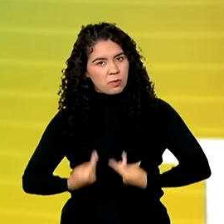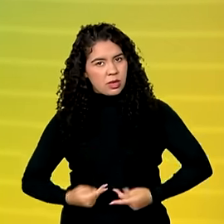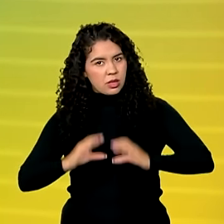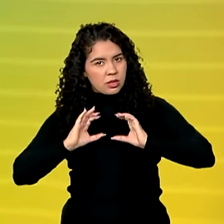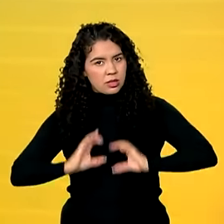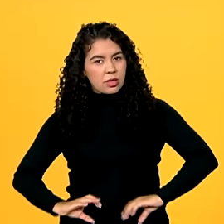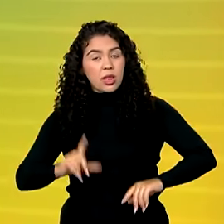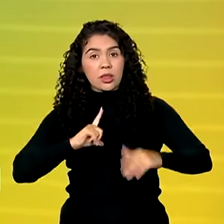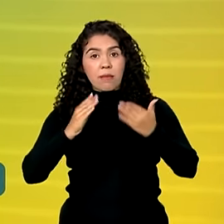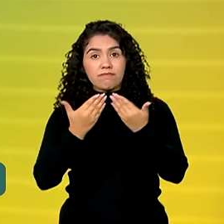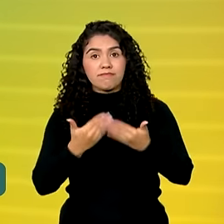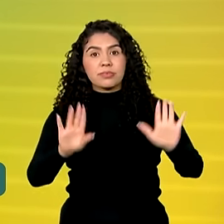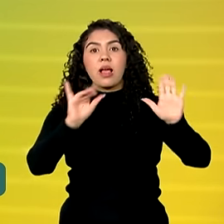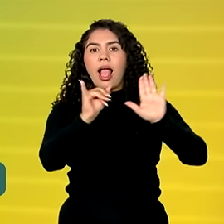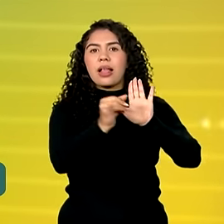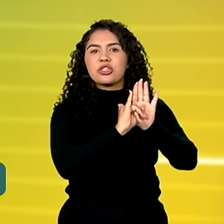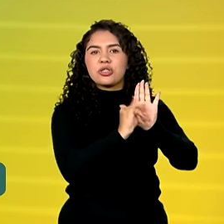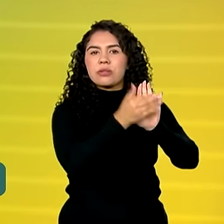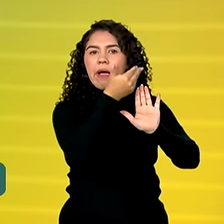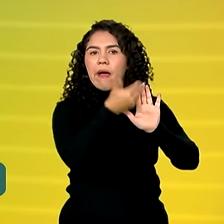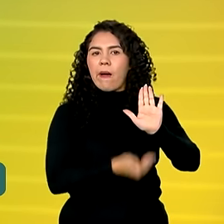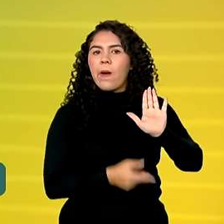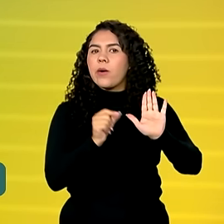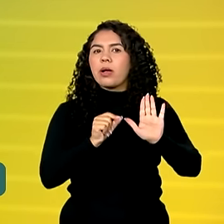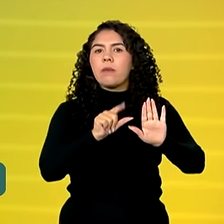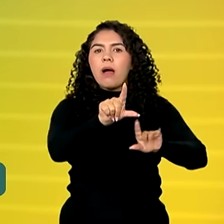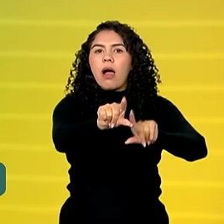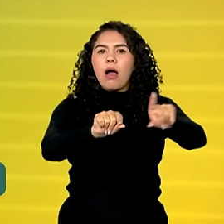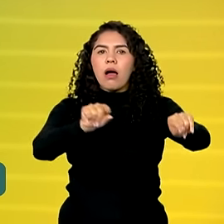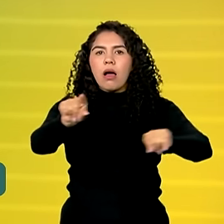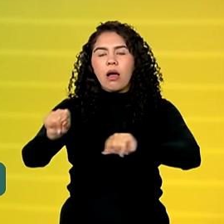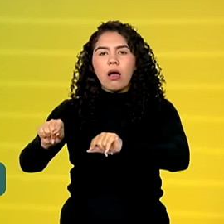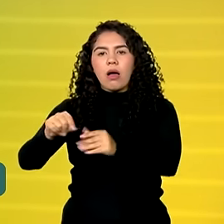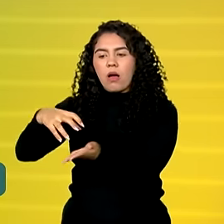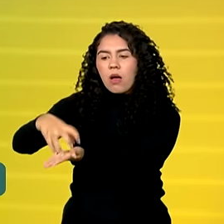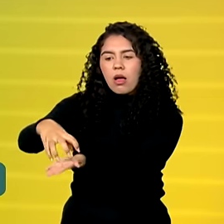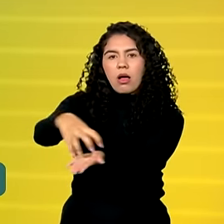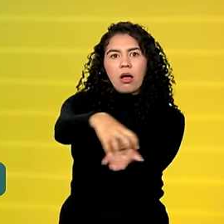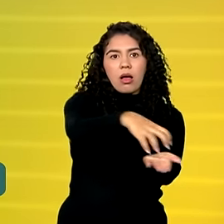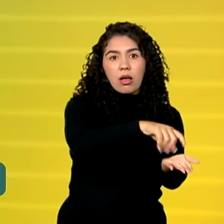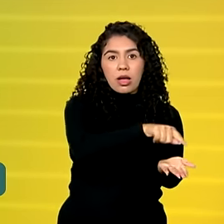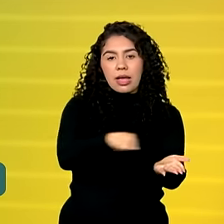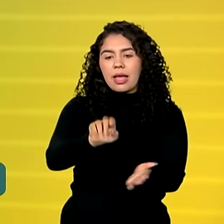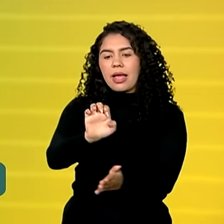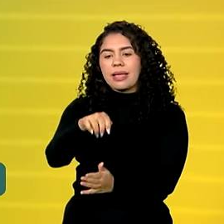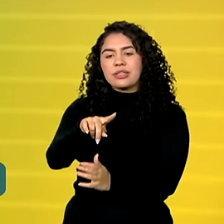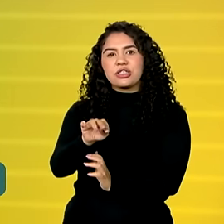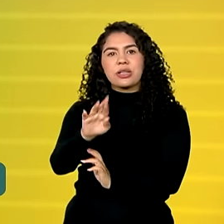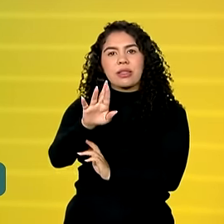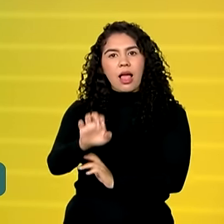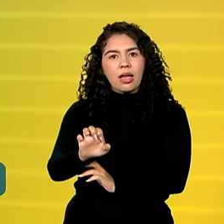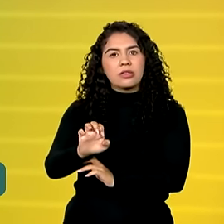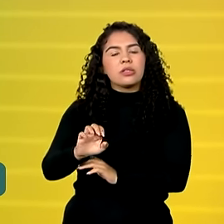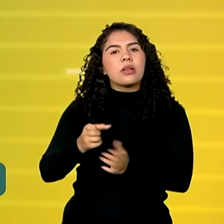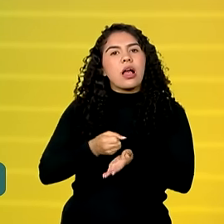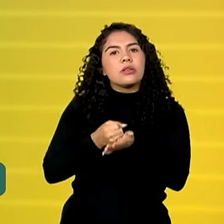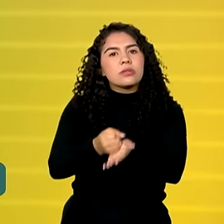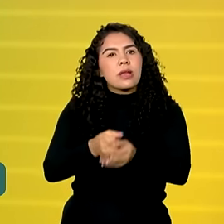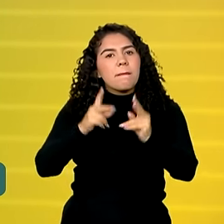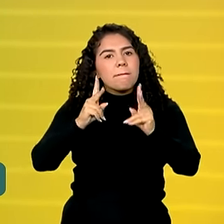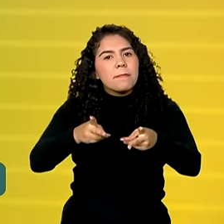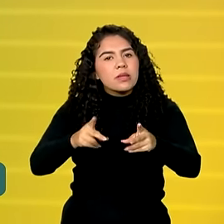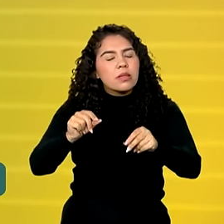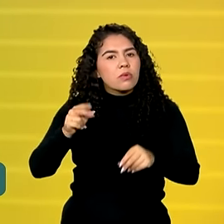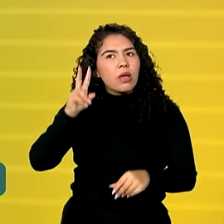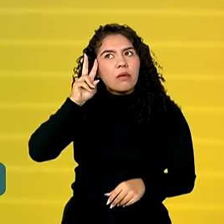com um edital aberto para selecionar entidades que ajudem a manter os centros de memória das vítimas de violência.